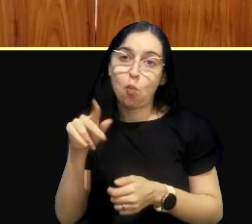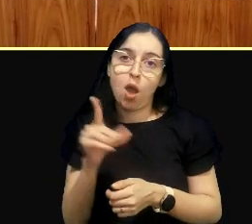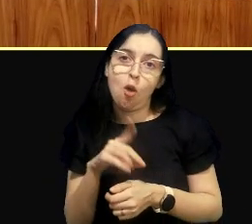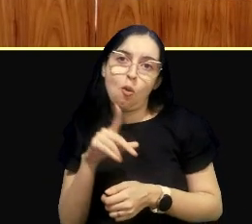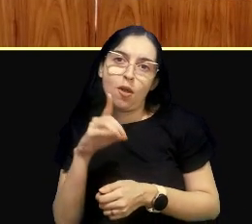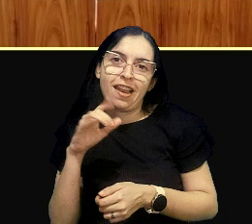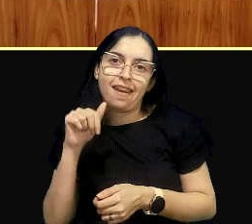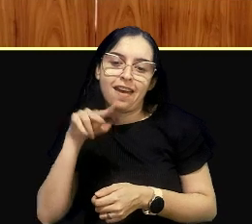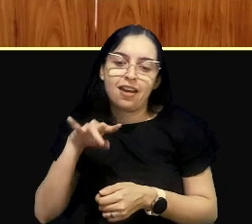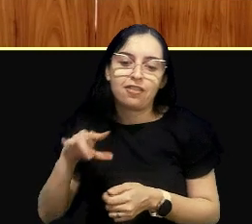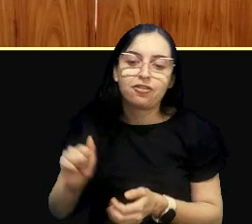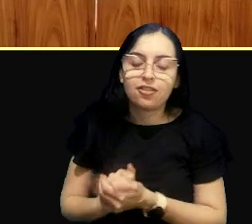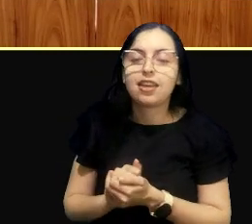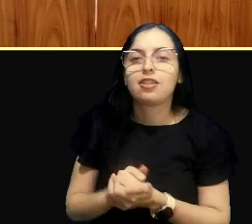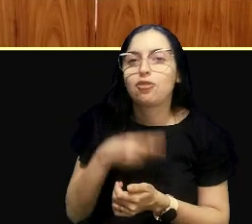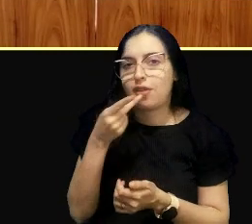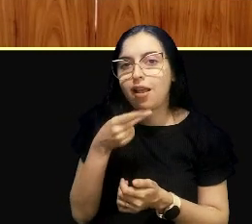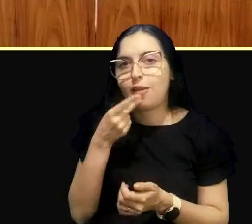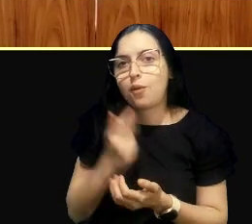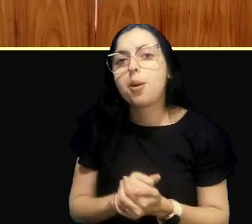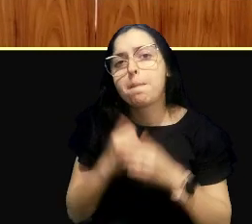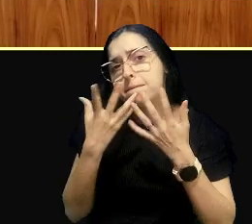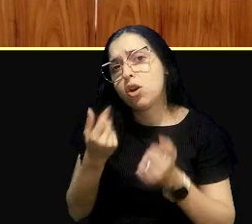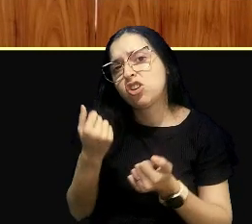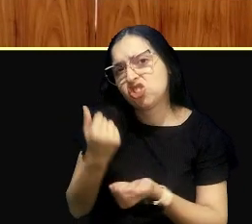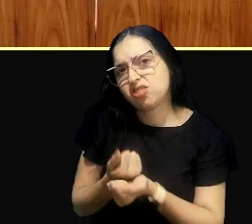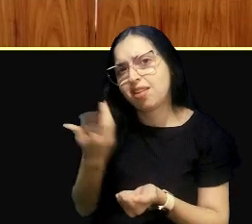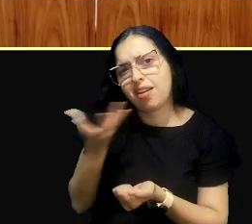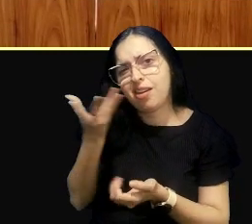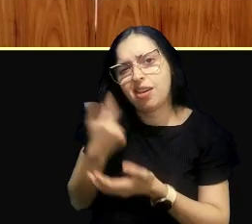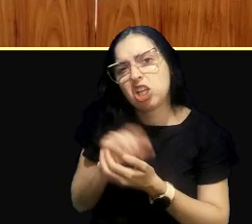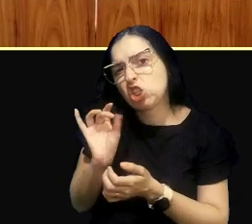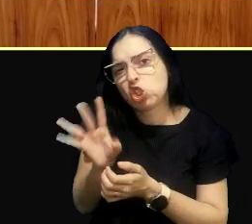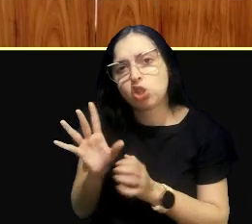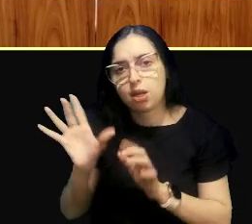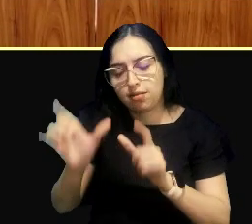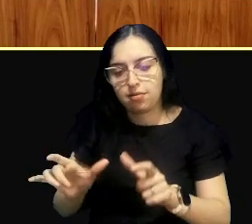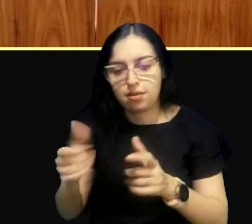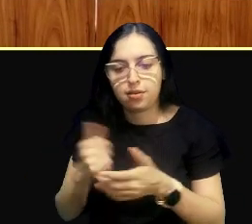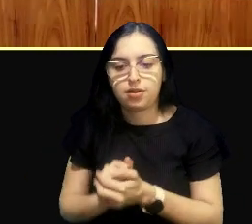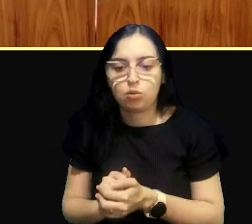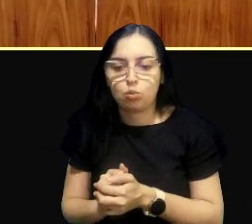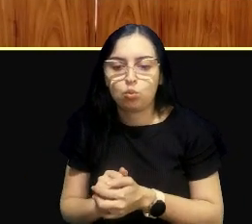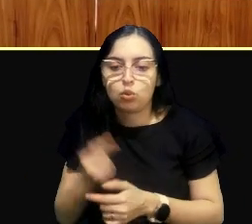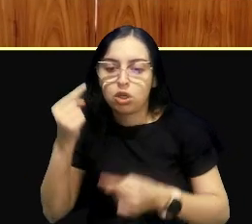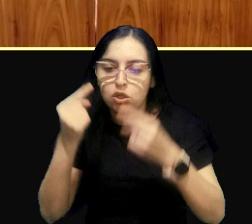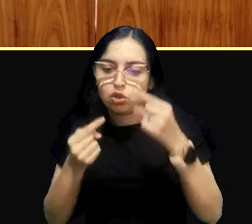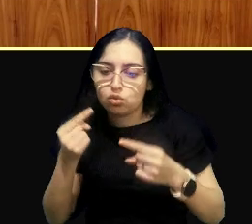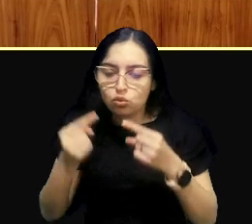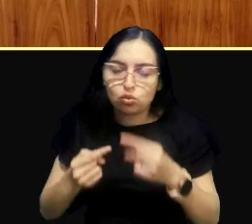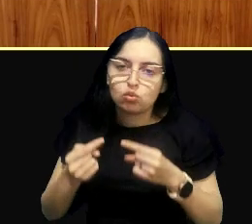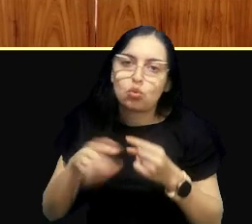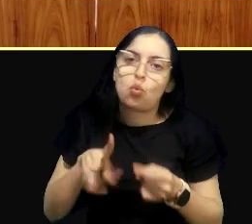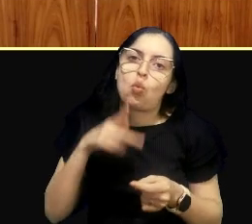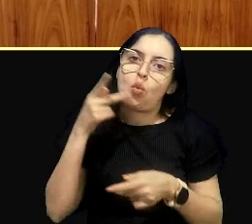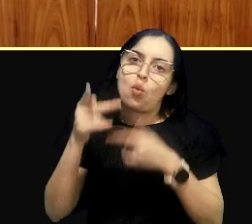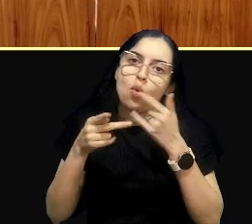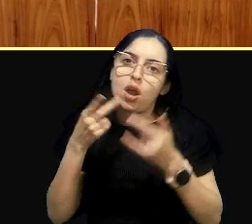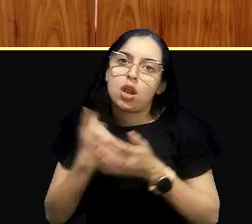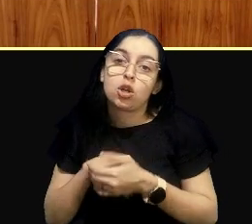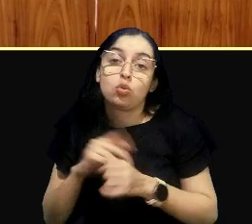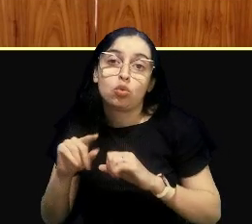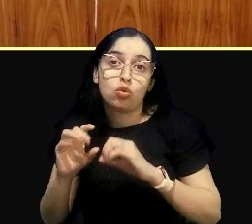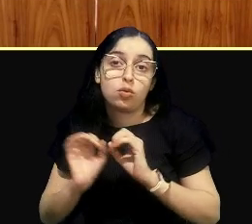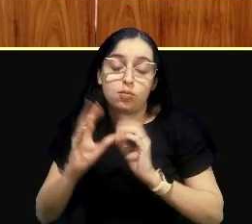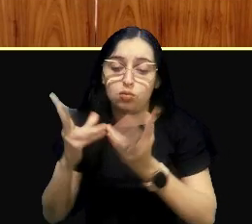pode se acomodar no papel dele, então, assim, há, há todos esses discursos que eu acho que a gente, do mundo jurídico, e